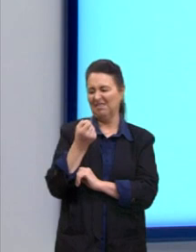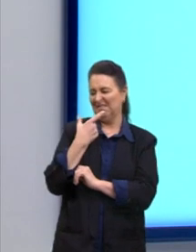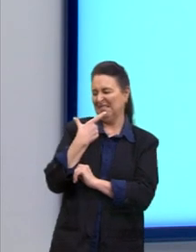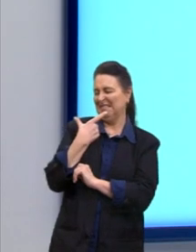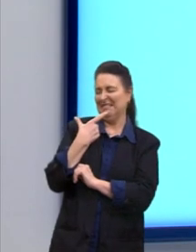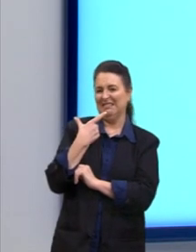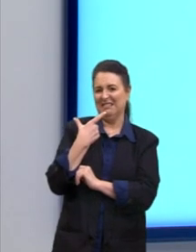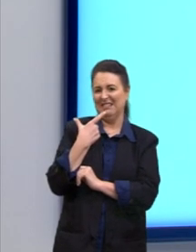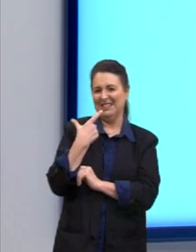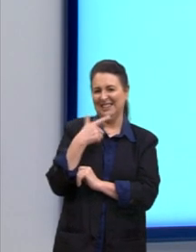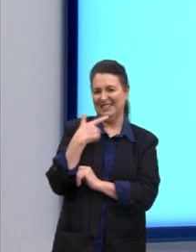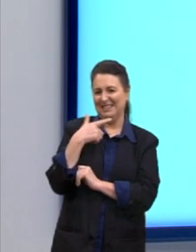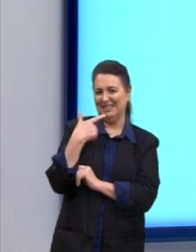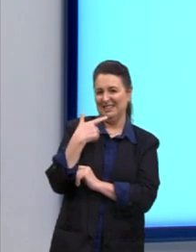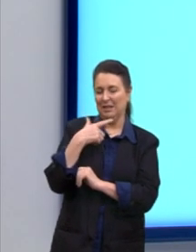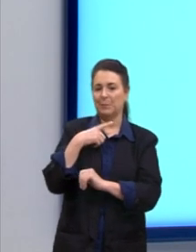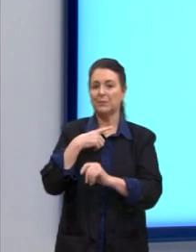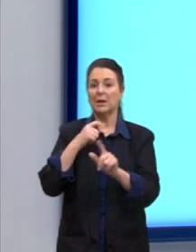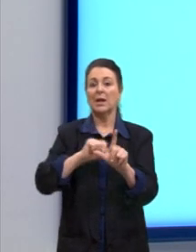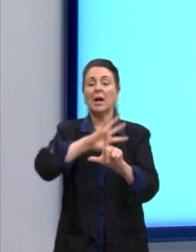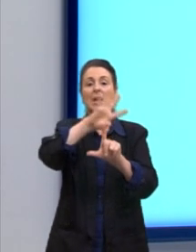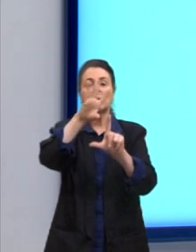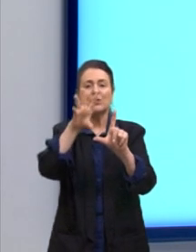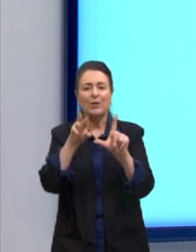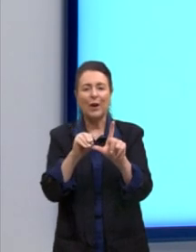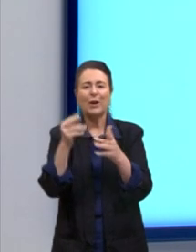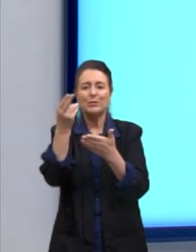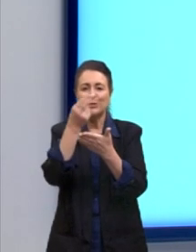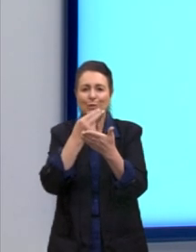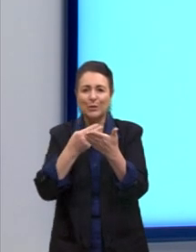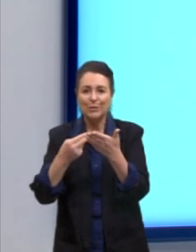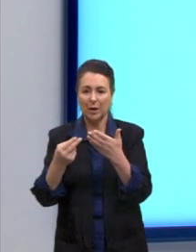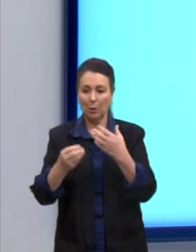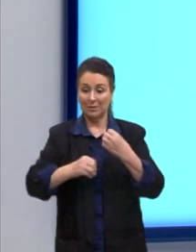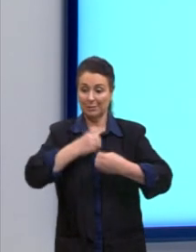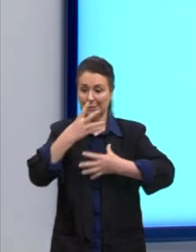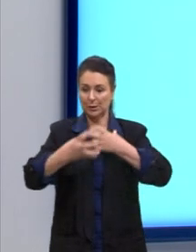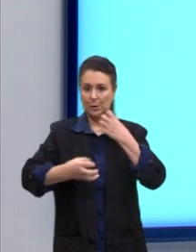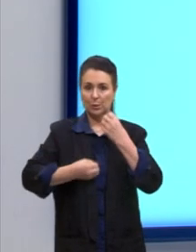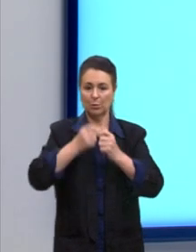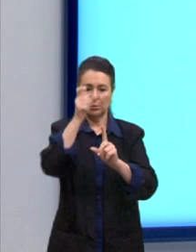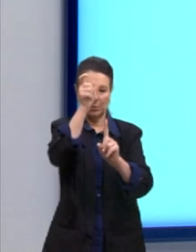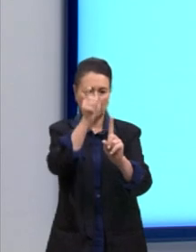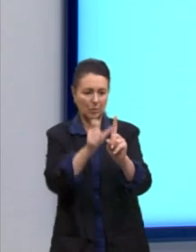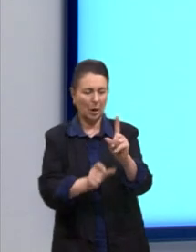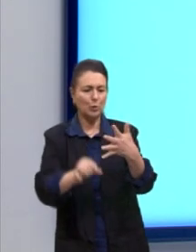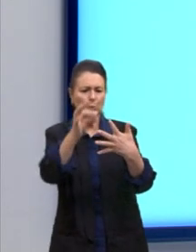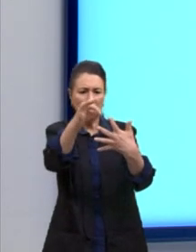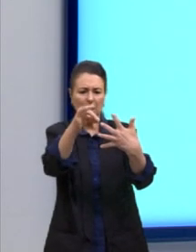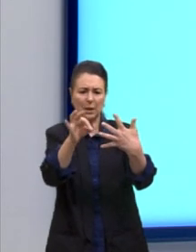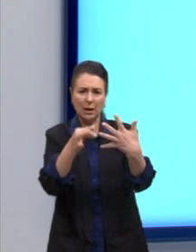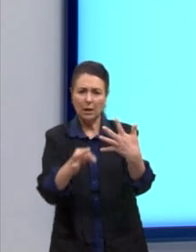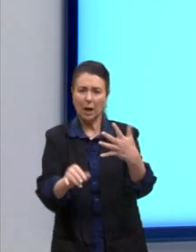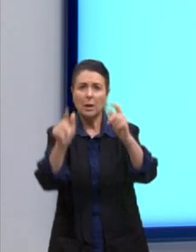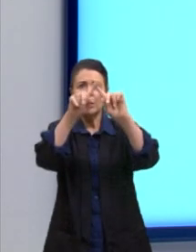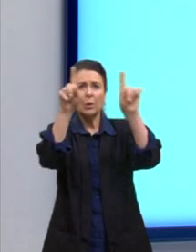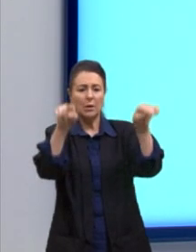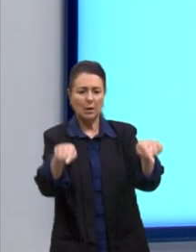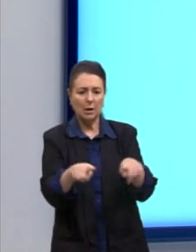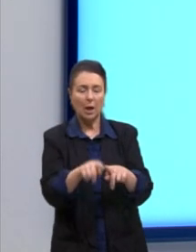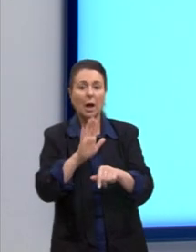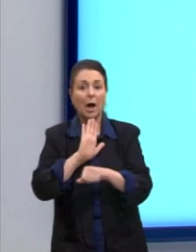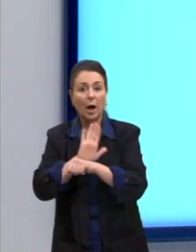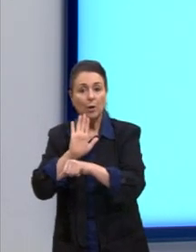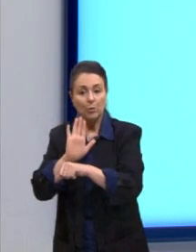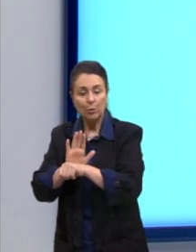vezes, a charge, a caricatura, as expressões do personagem, os detalhes de um cartaz podem contribuir mais para a